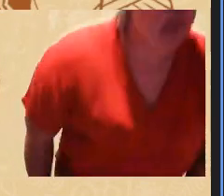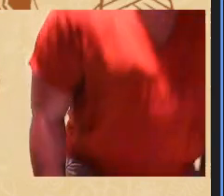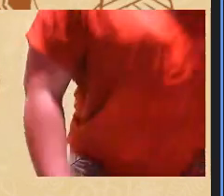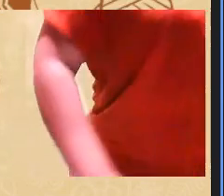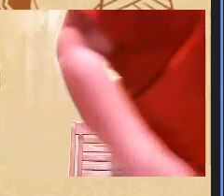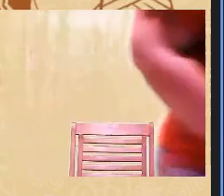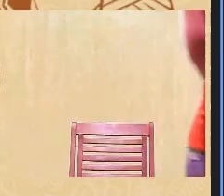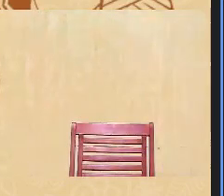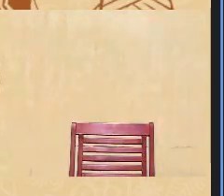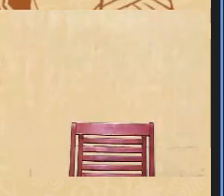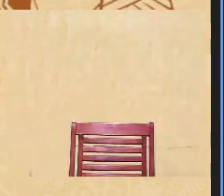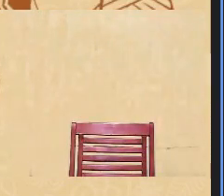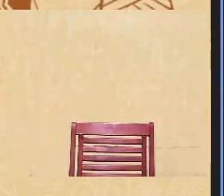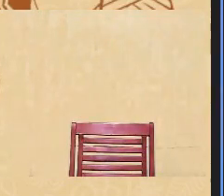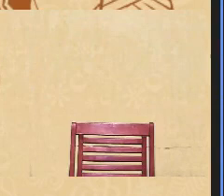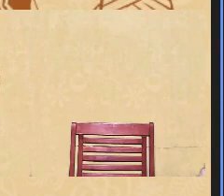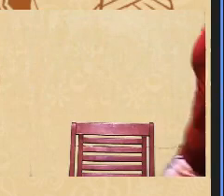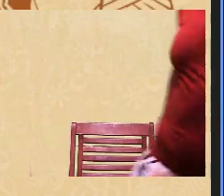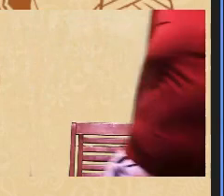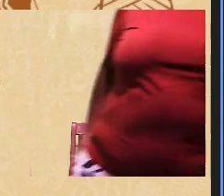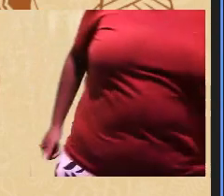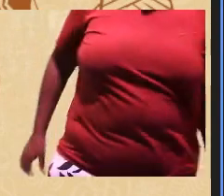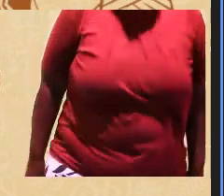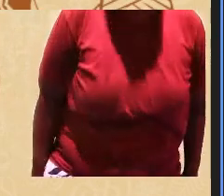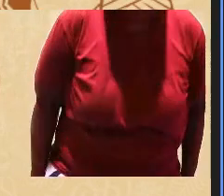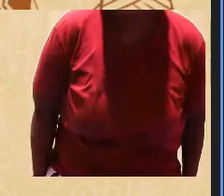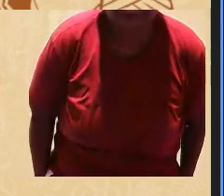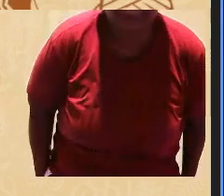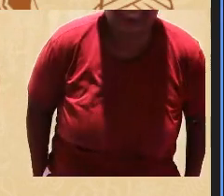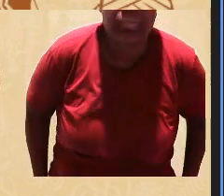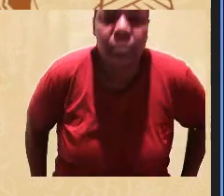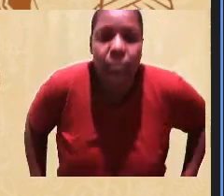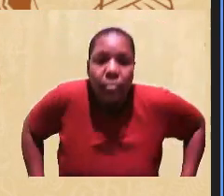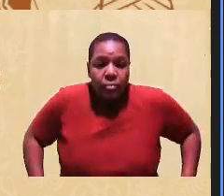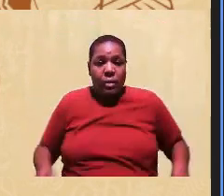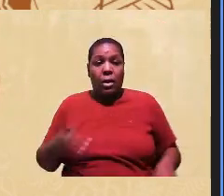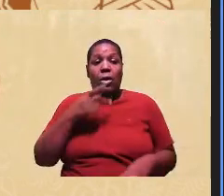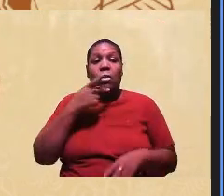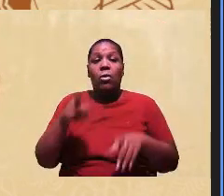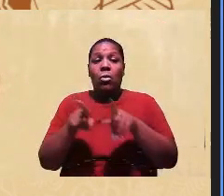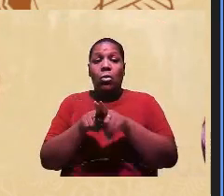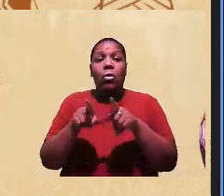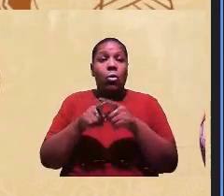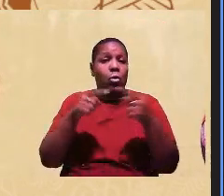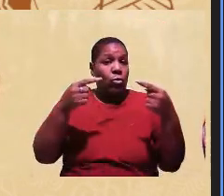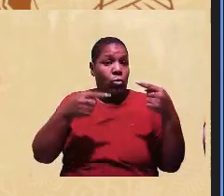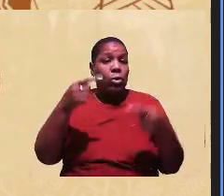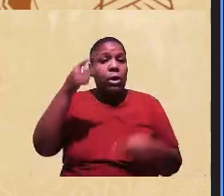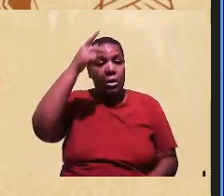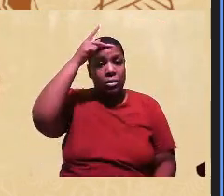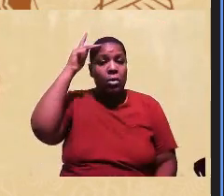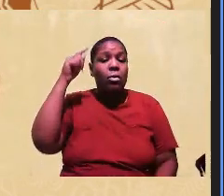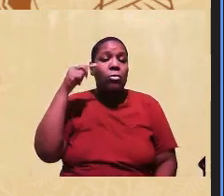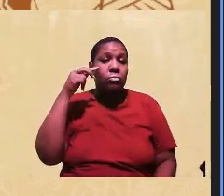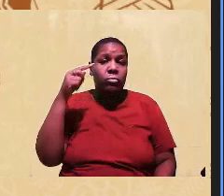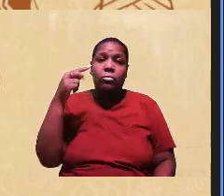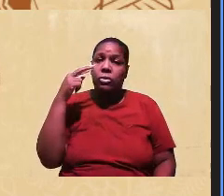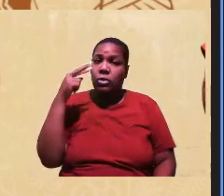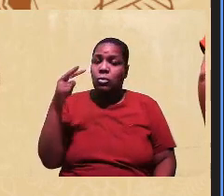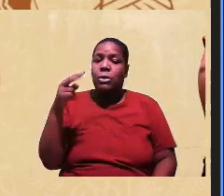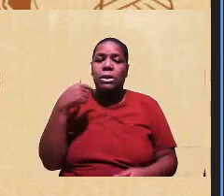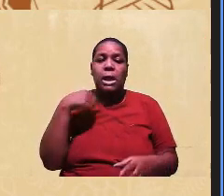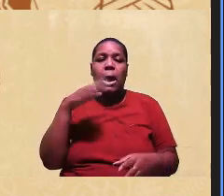recursal. E também análise do conteúdo do discurso dos candidatos que foram submetidos à banca recursal.